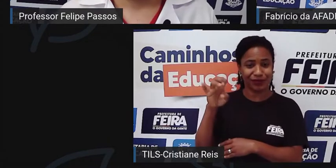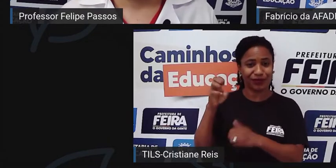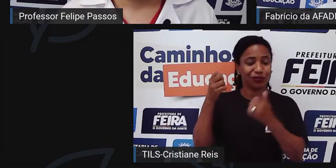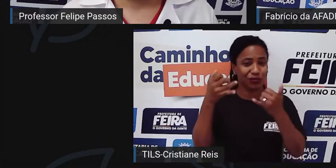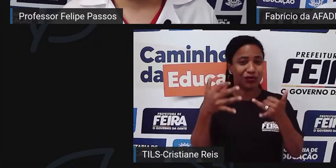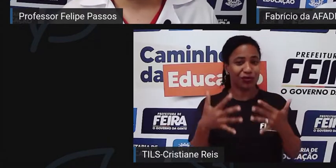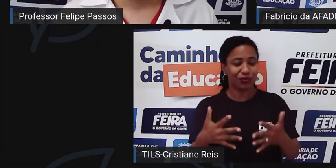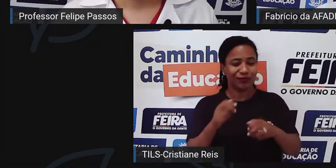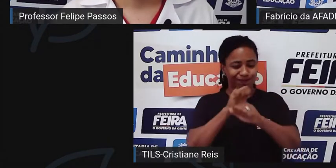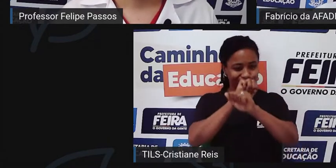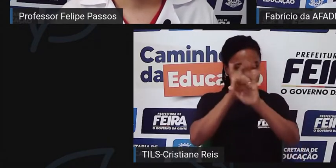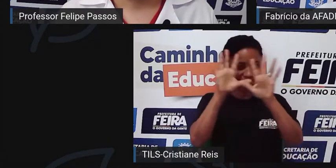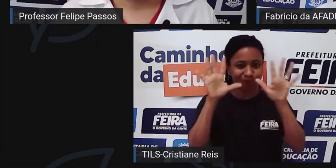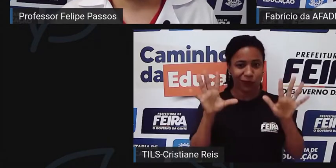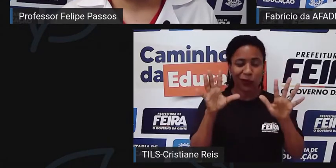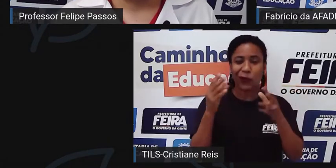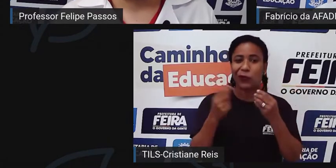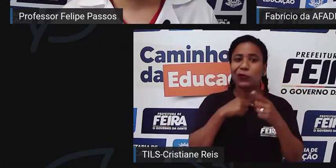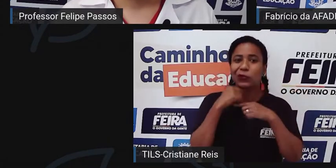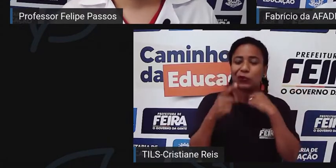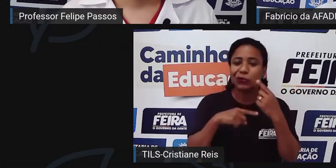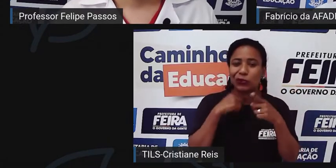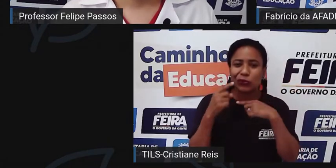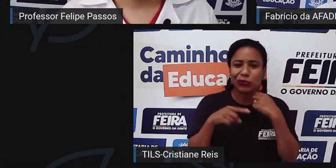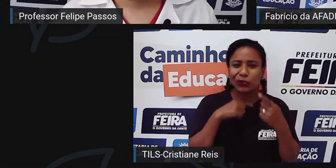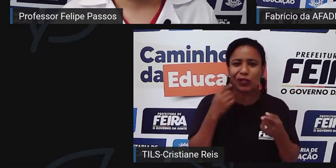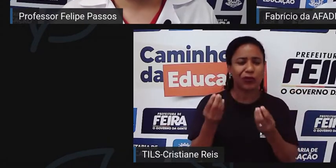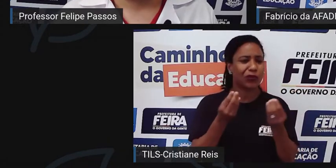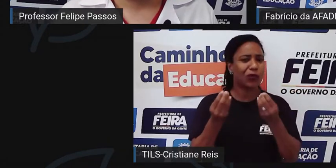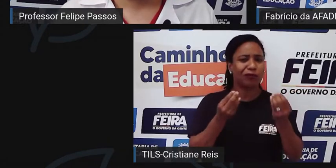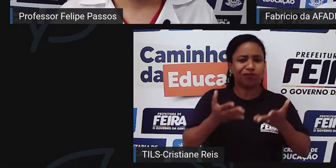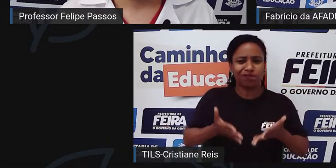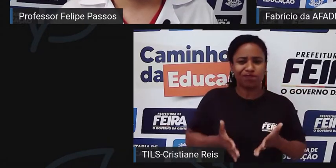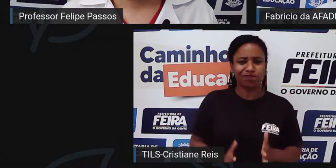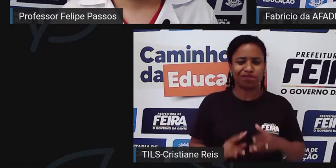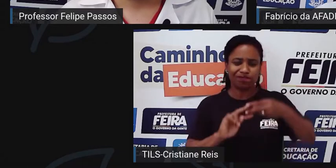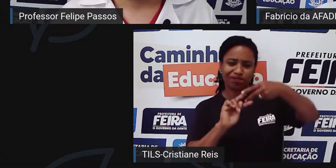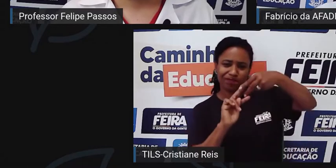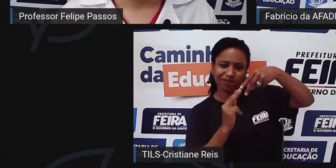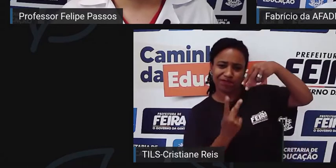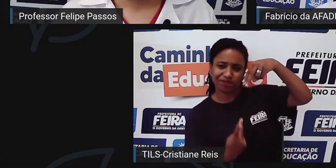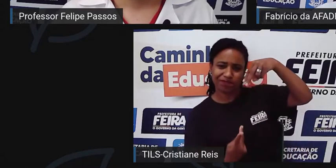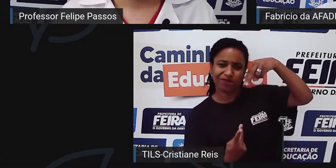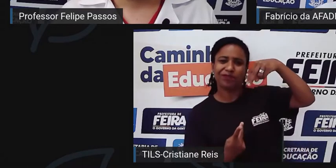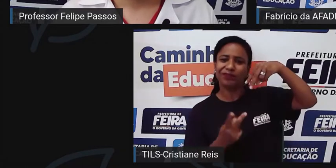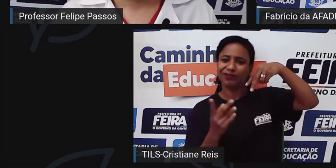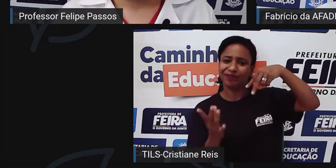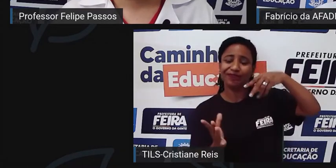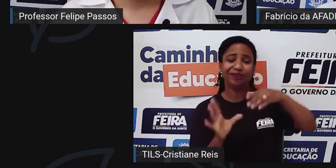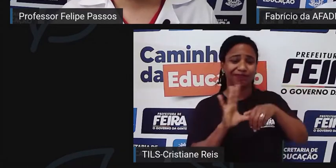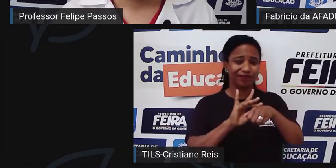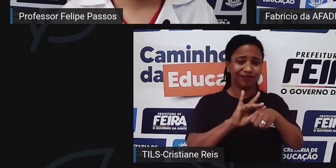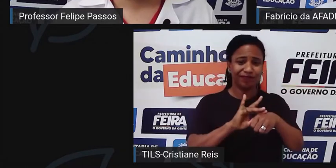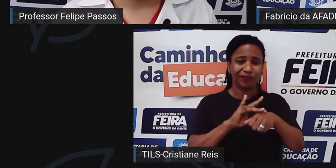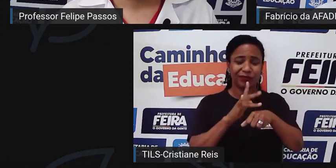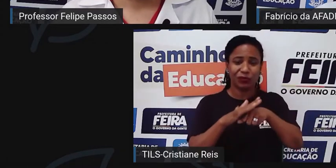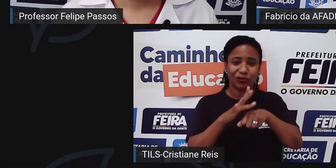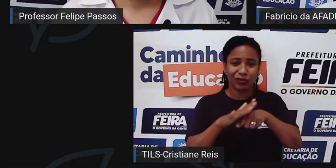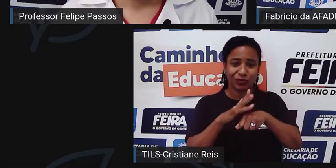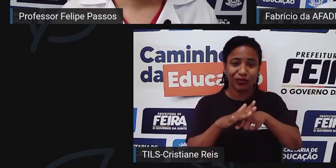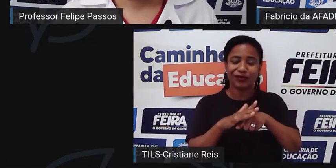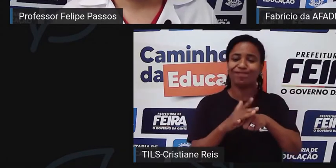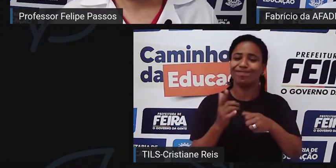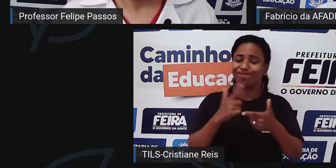lucidar um pouco sobre essa condição genética que causa muitas complicações para as pessoas que têm